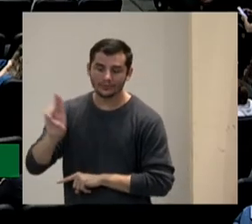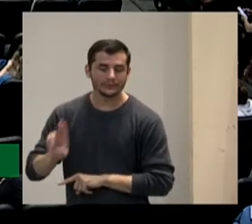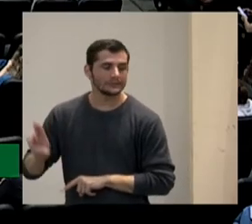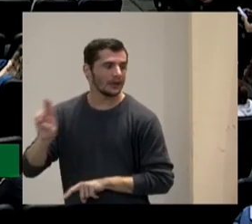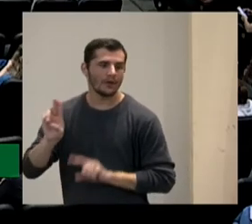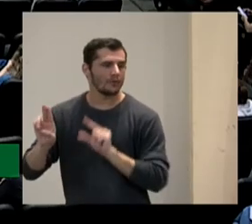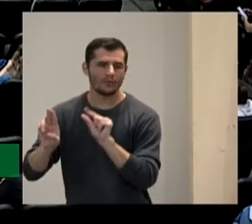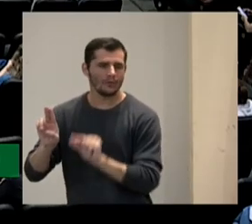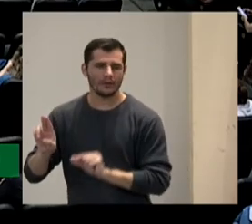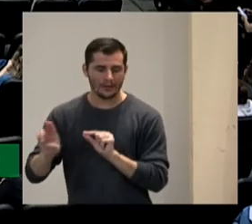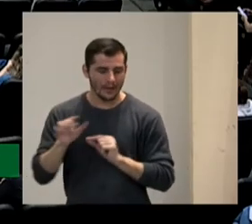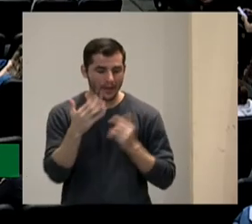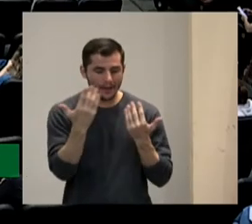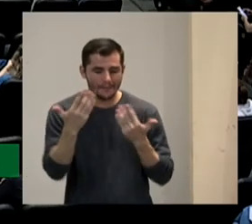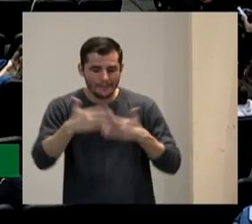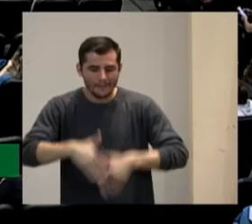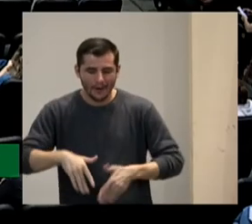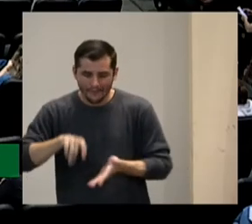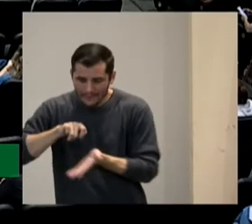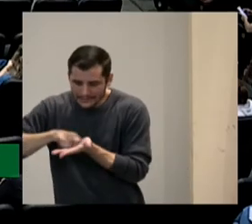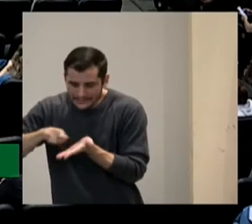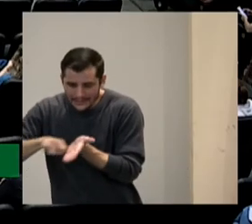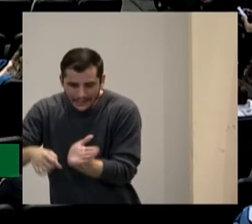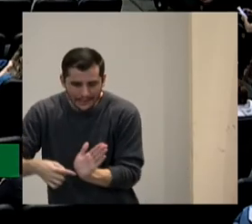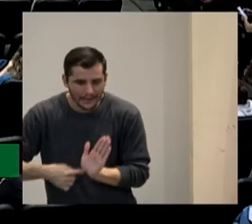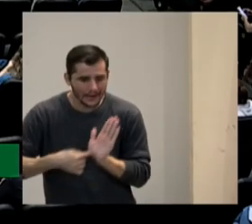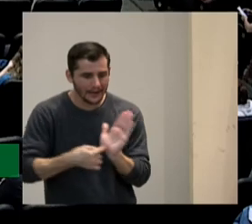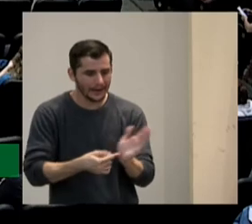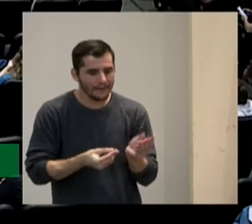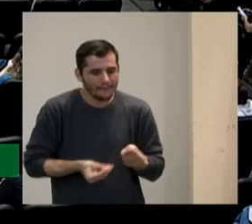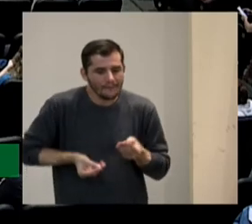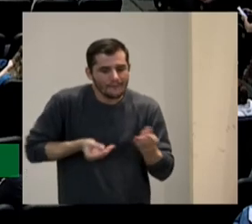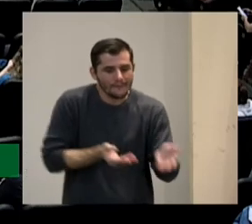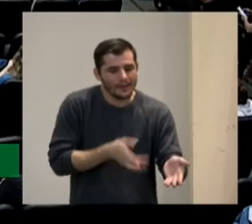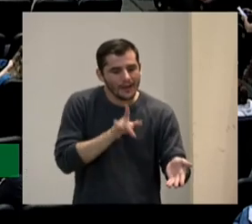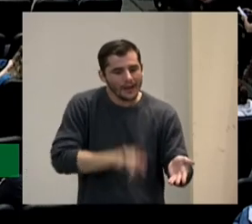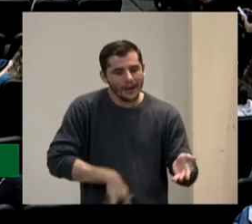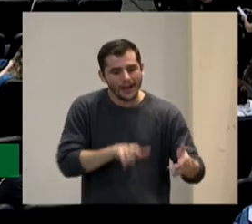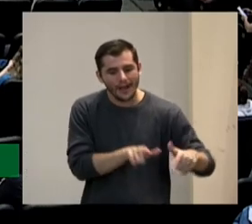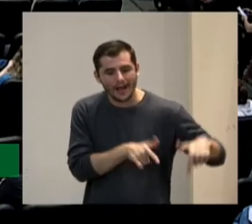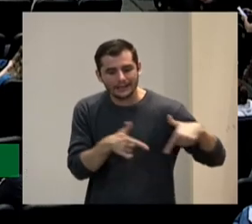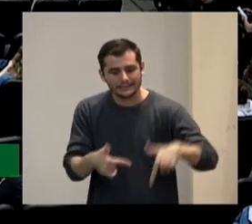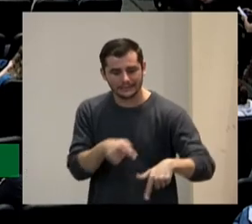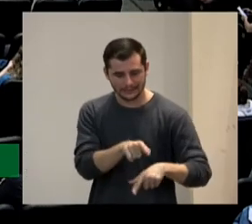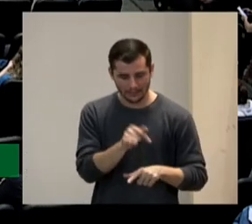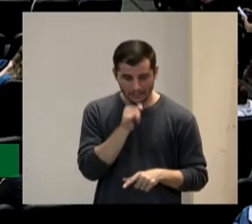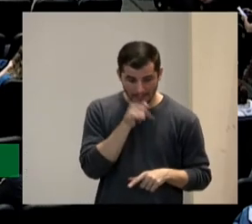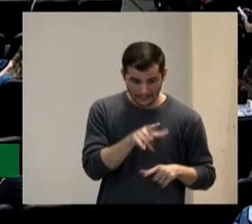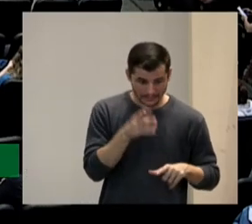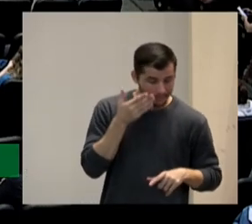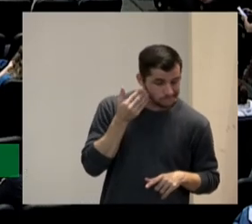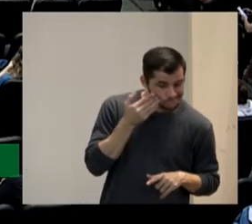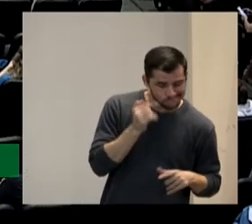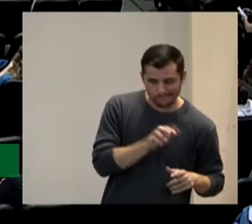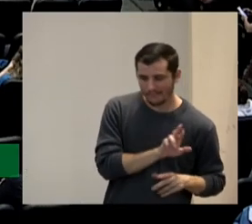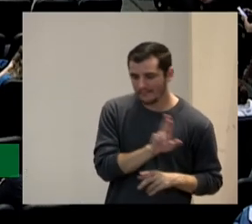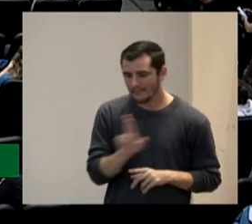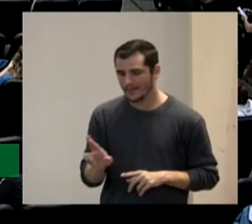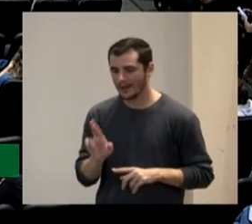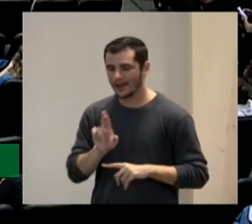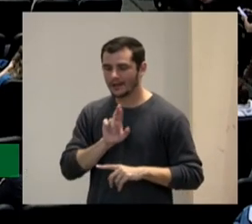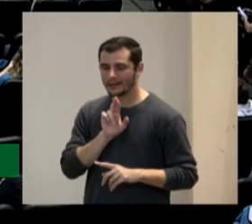escrita como sistema de ação representação e apenas 2%